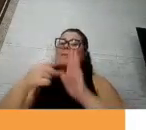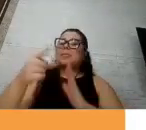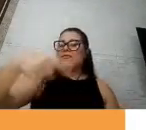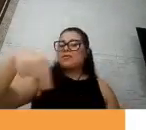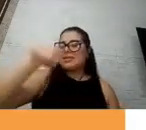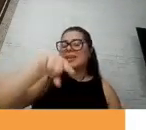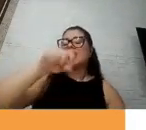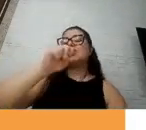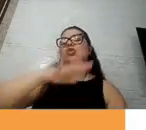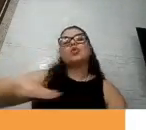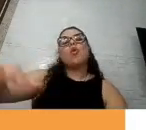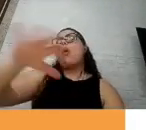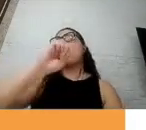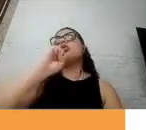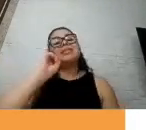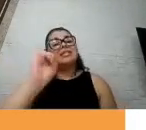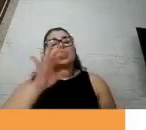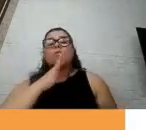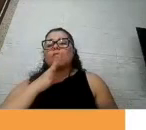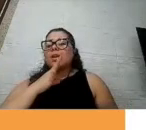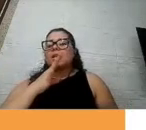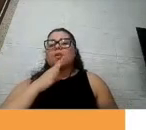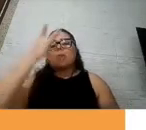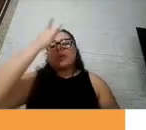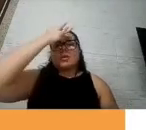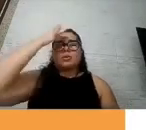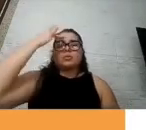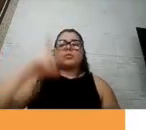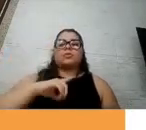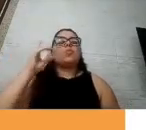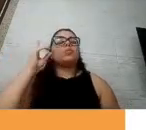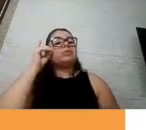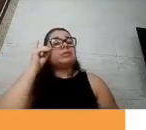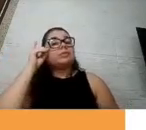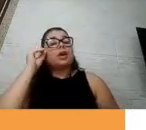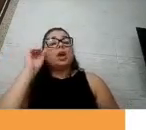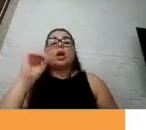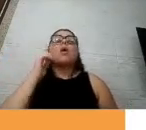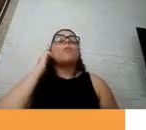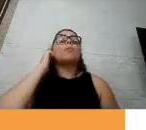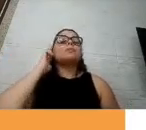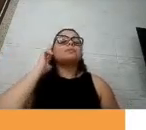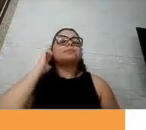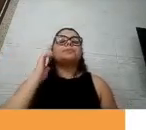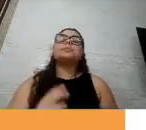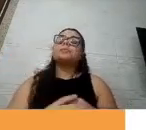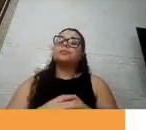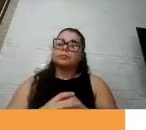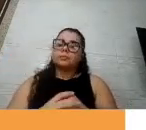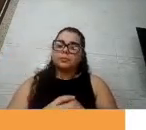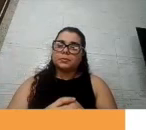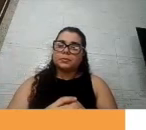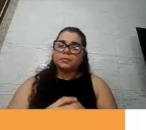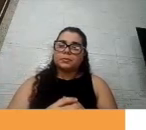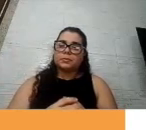mundo aqui se conhecer alguém com Síndrome de Down ou tiver um paciente com Síndrome de Down e COVID